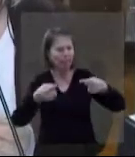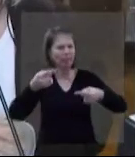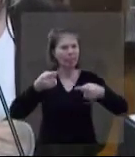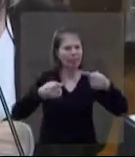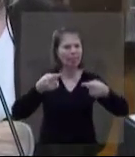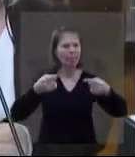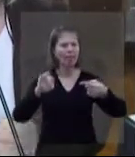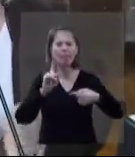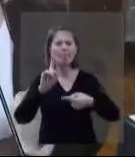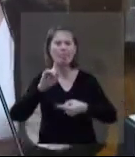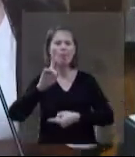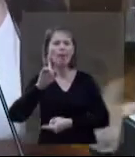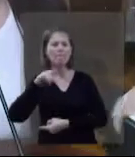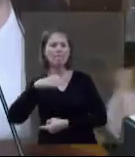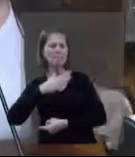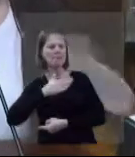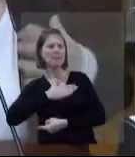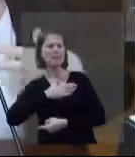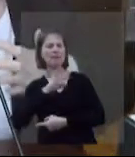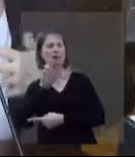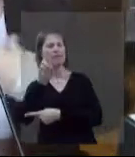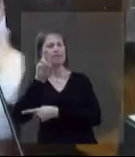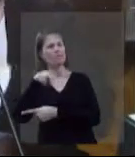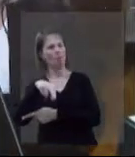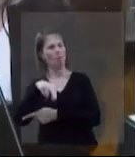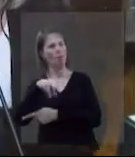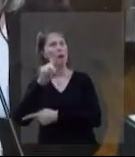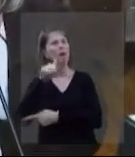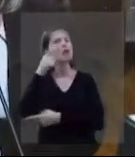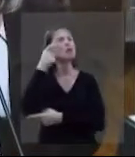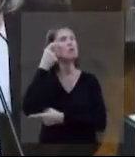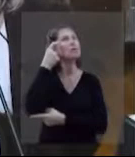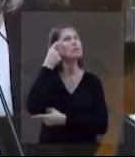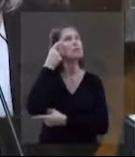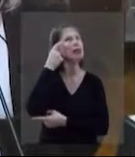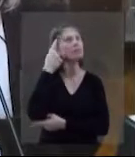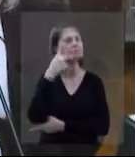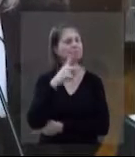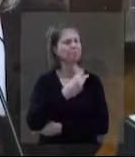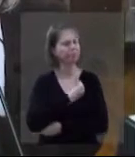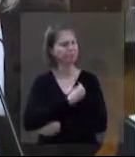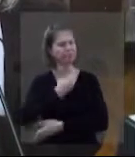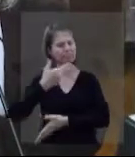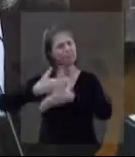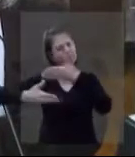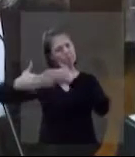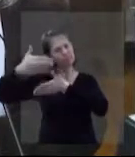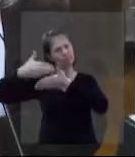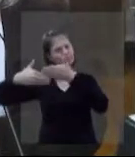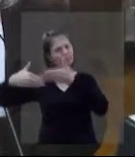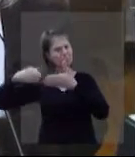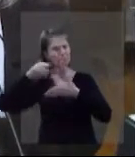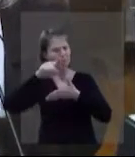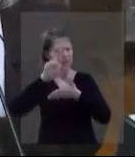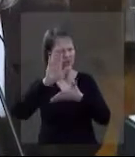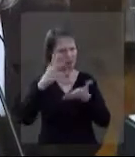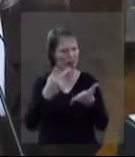ponto, quem tem razão não Mas não é a razão minha, a razão de eu achar que É só você fazer uma estatística, um retrospecto da tua vida.